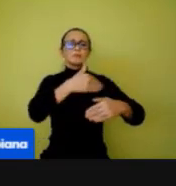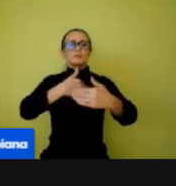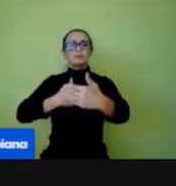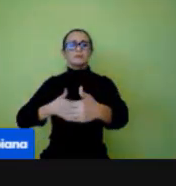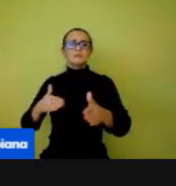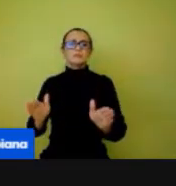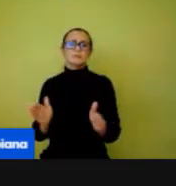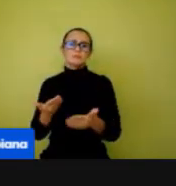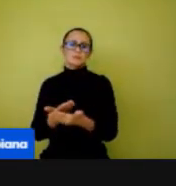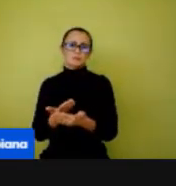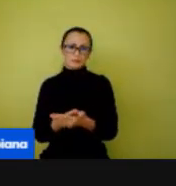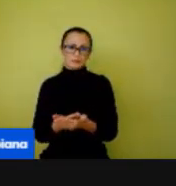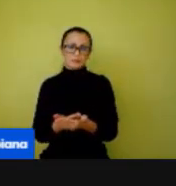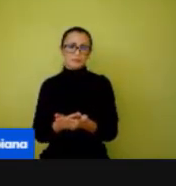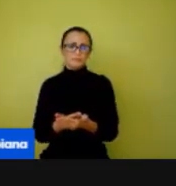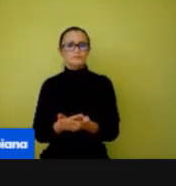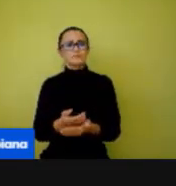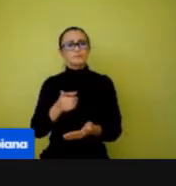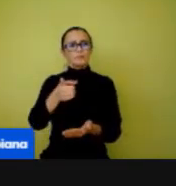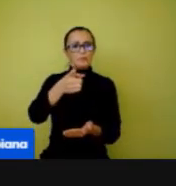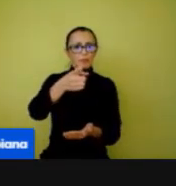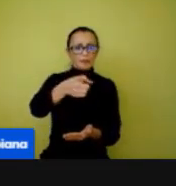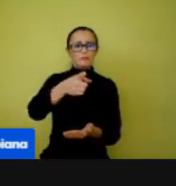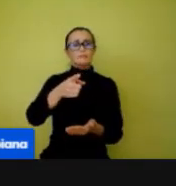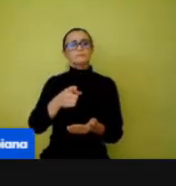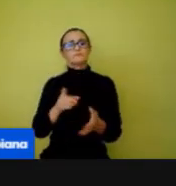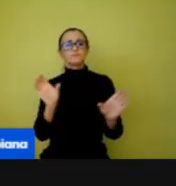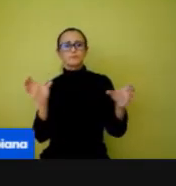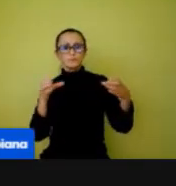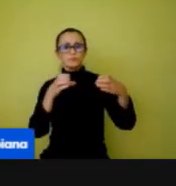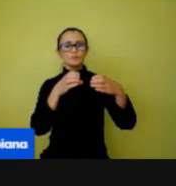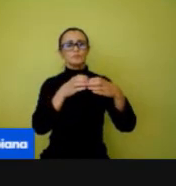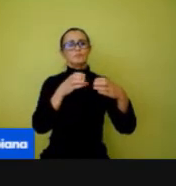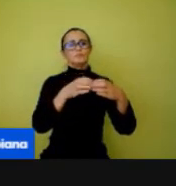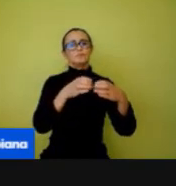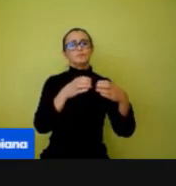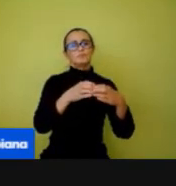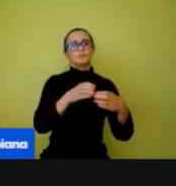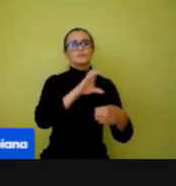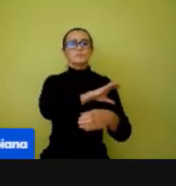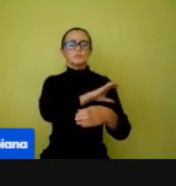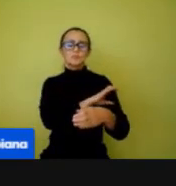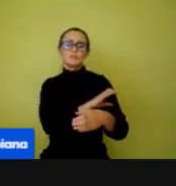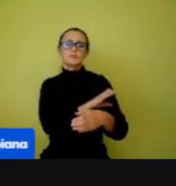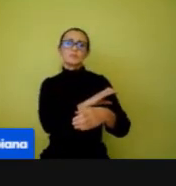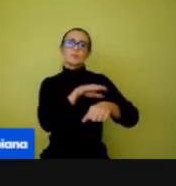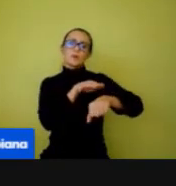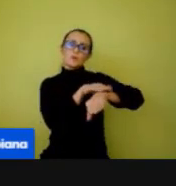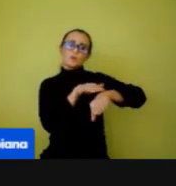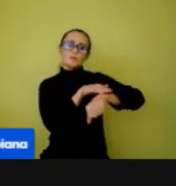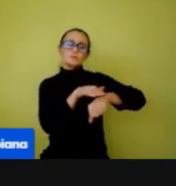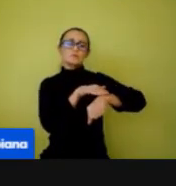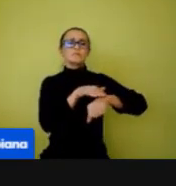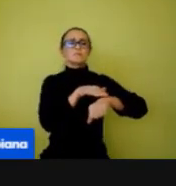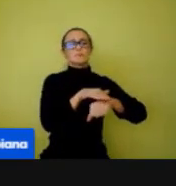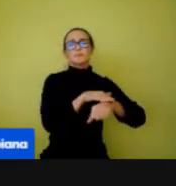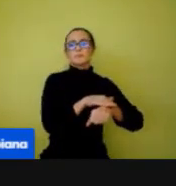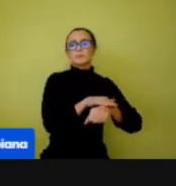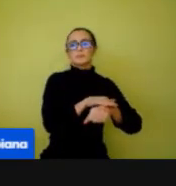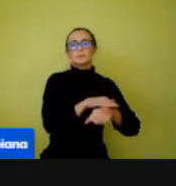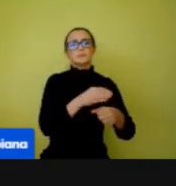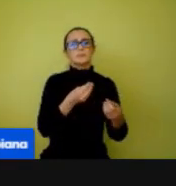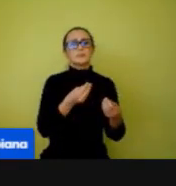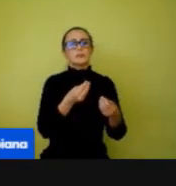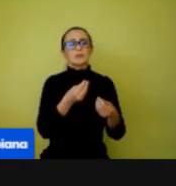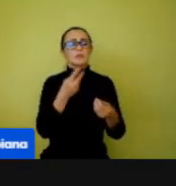com a equipe pedagógica e os outros professores, conversem, divide o espaço, observe outros